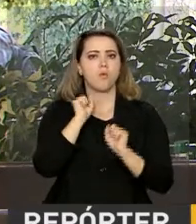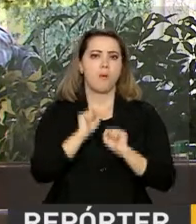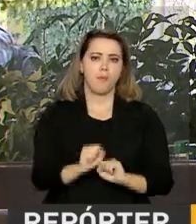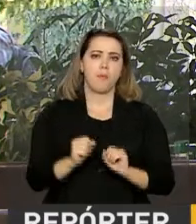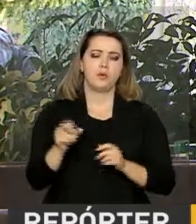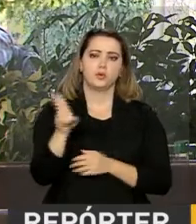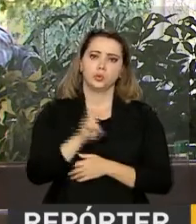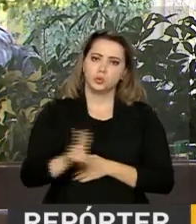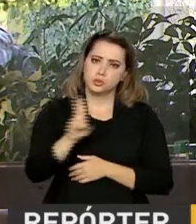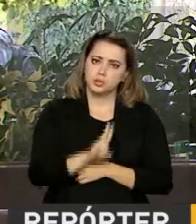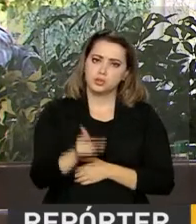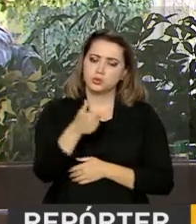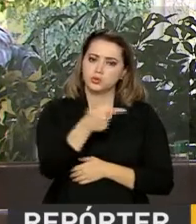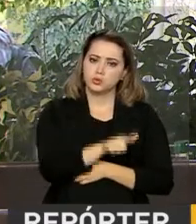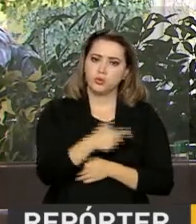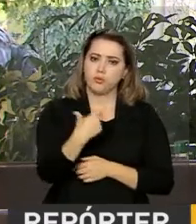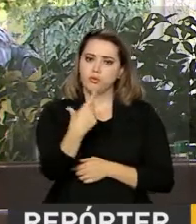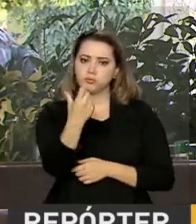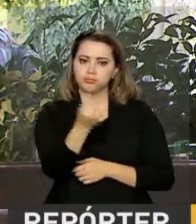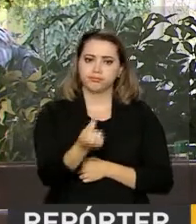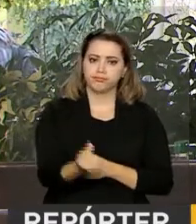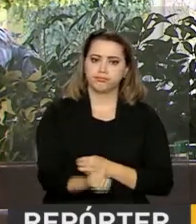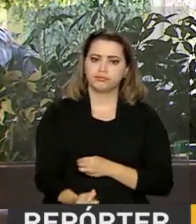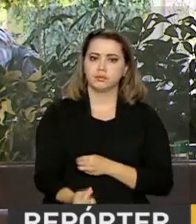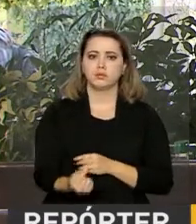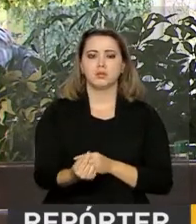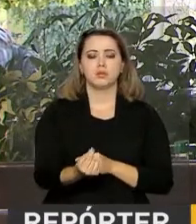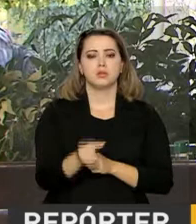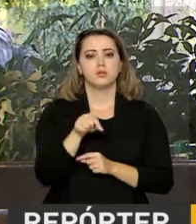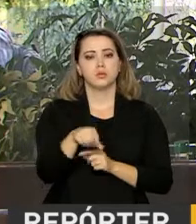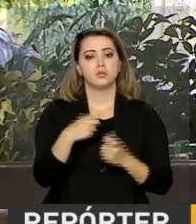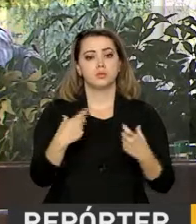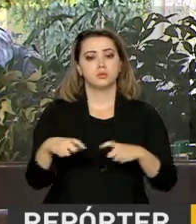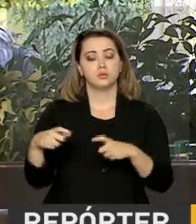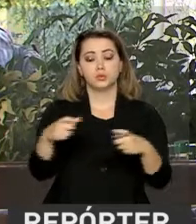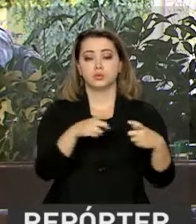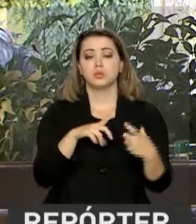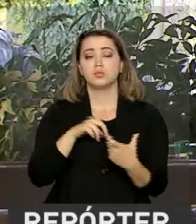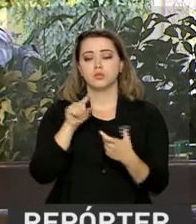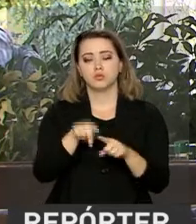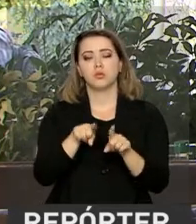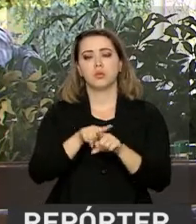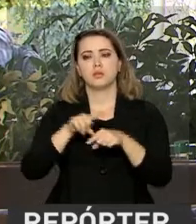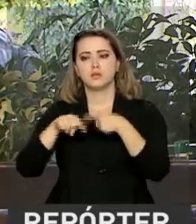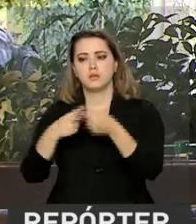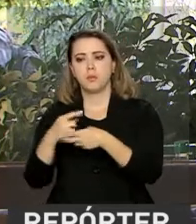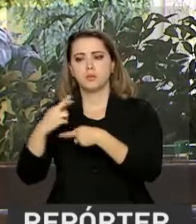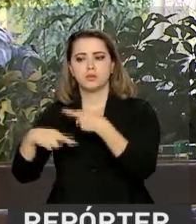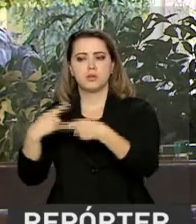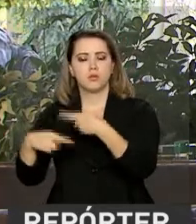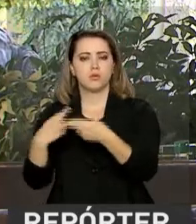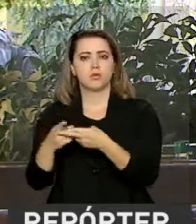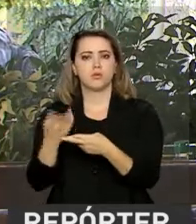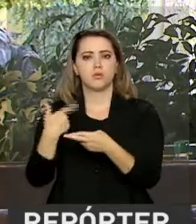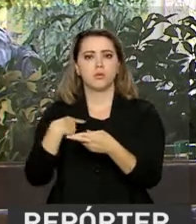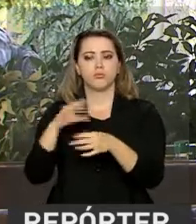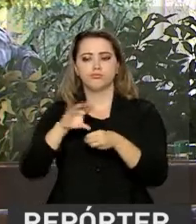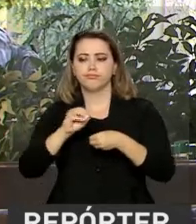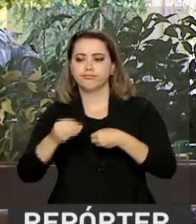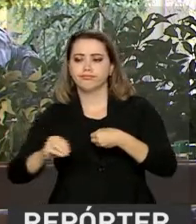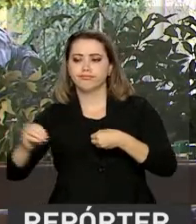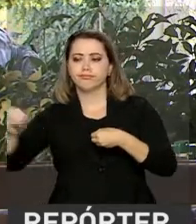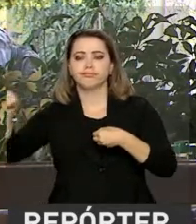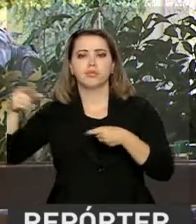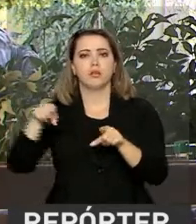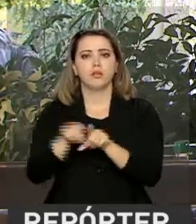água que sai dessas estruturas. E a gente encaminha tudo com uma tubulação, tudo